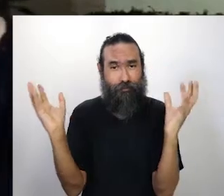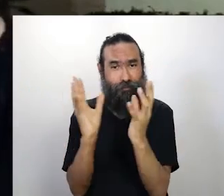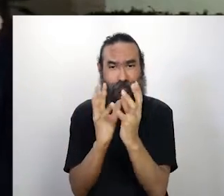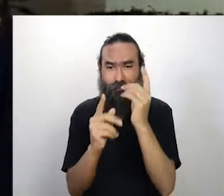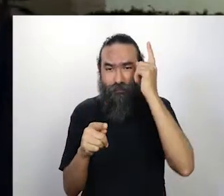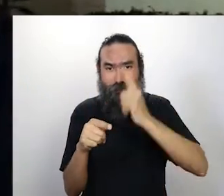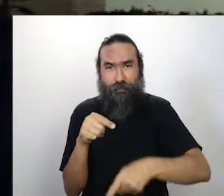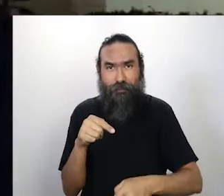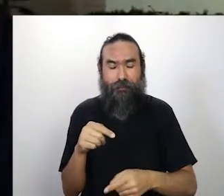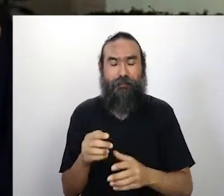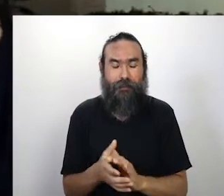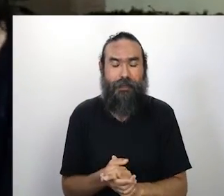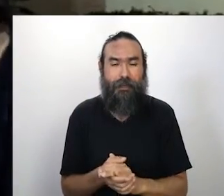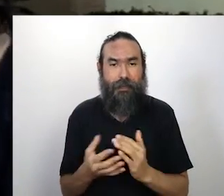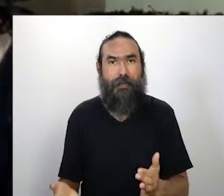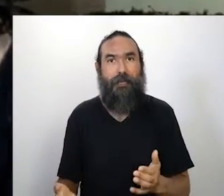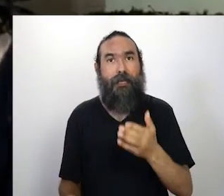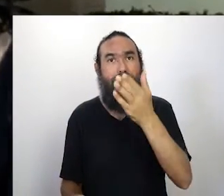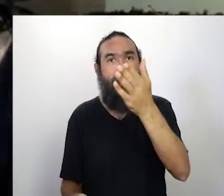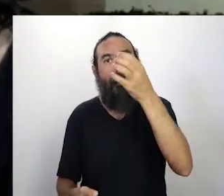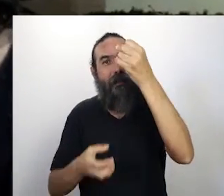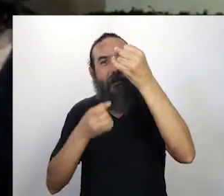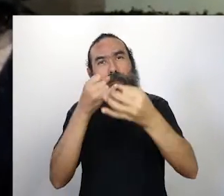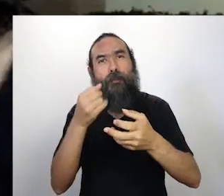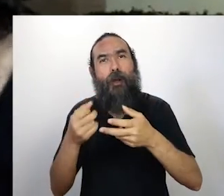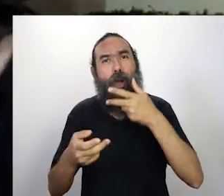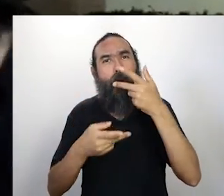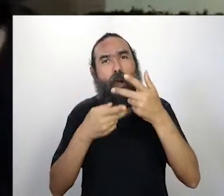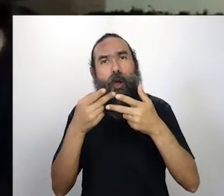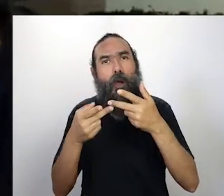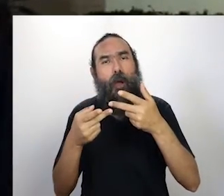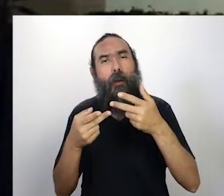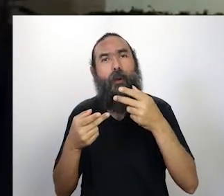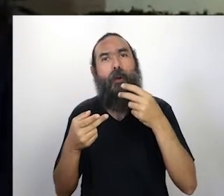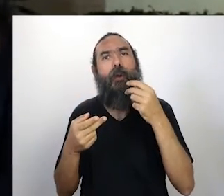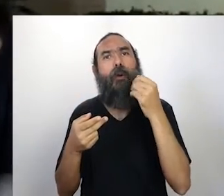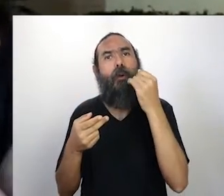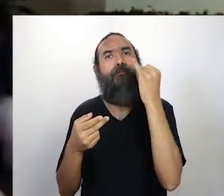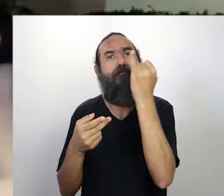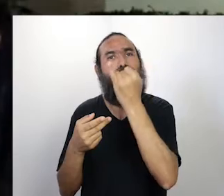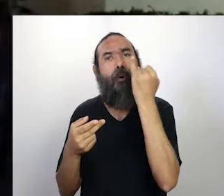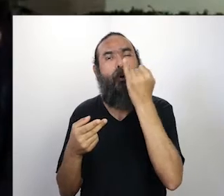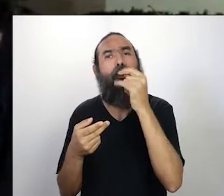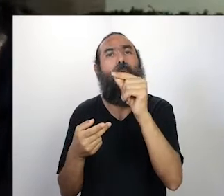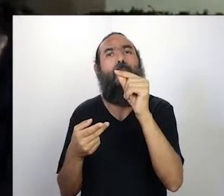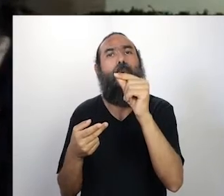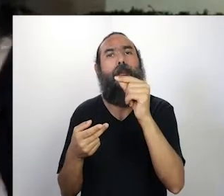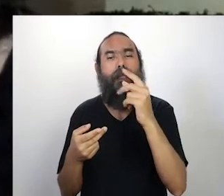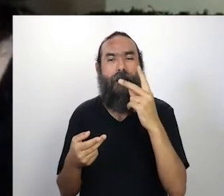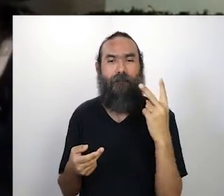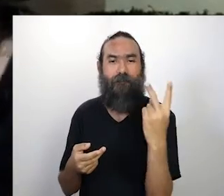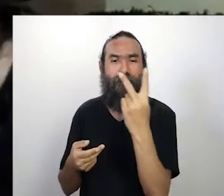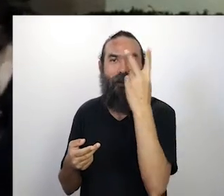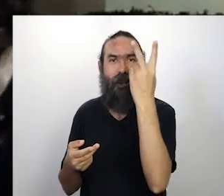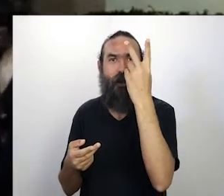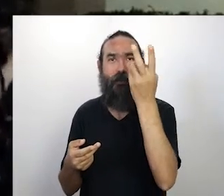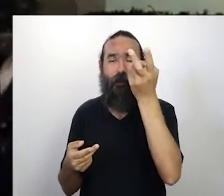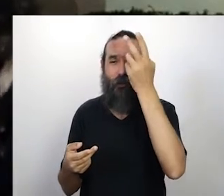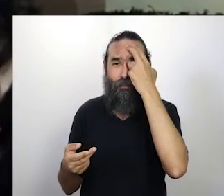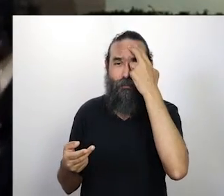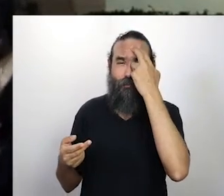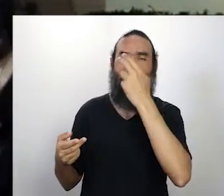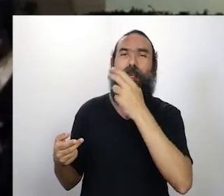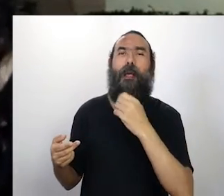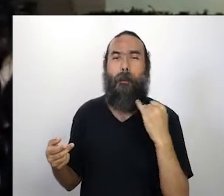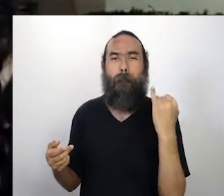coisa interessante, essa questão da importância da arte, da cultura, como isso traz saúde para as pessoas.